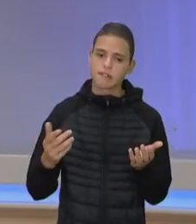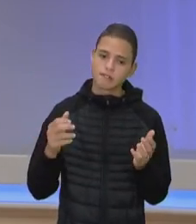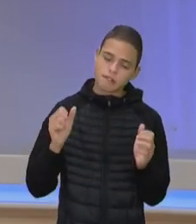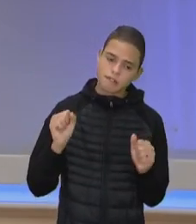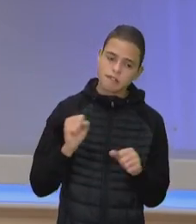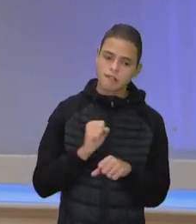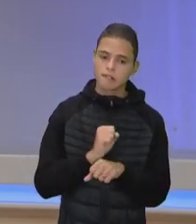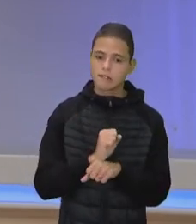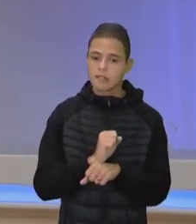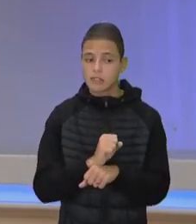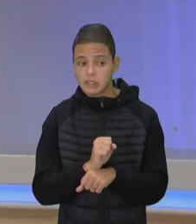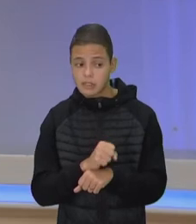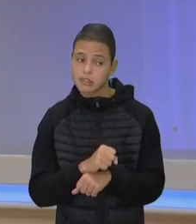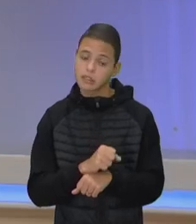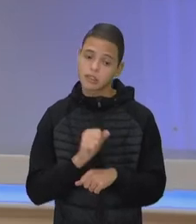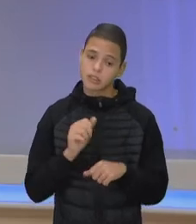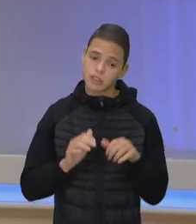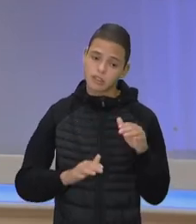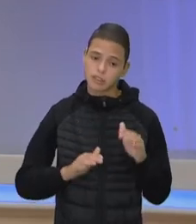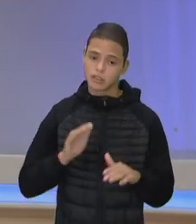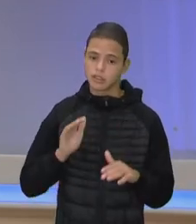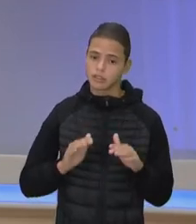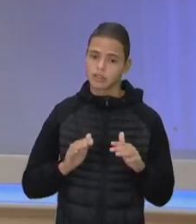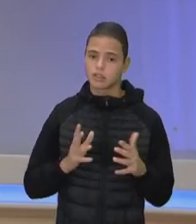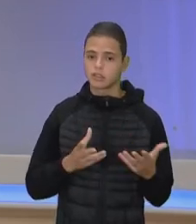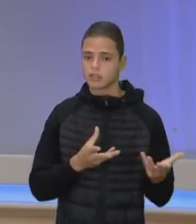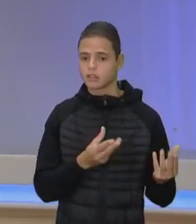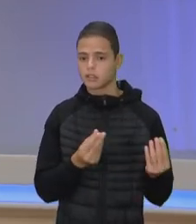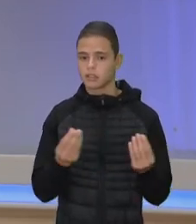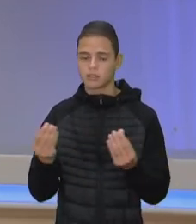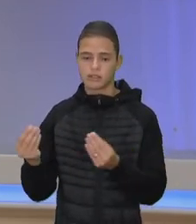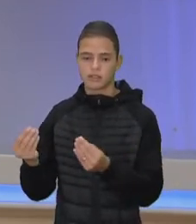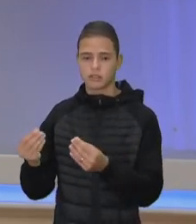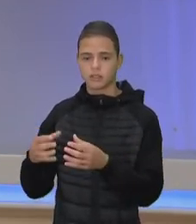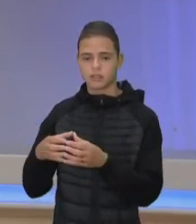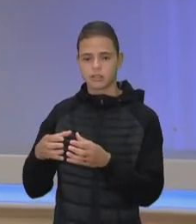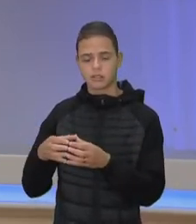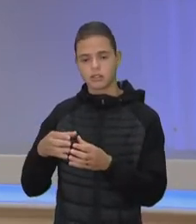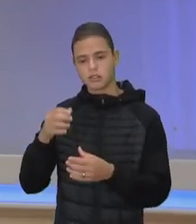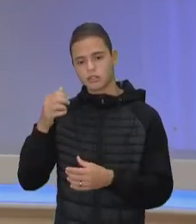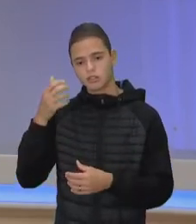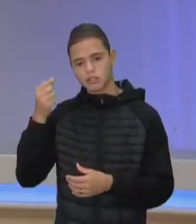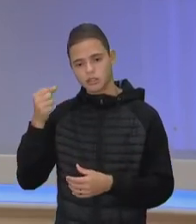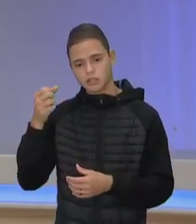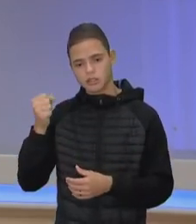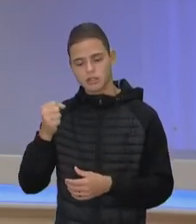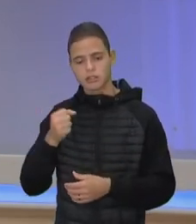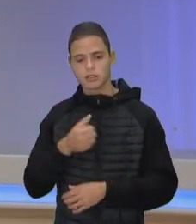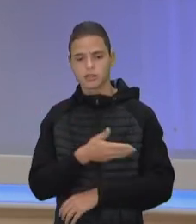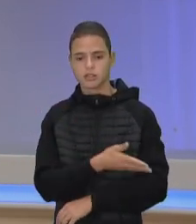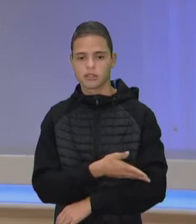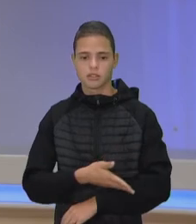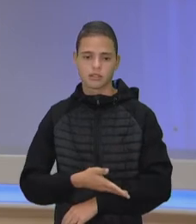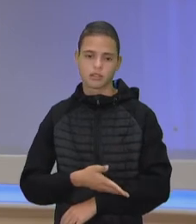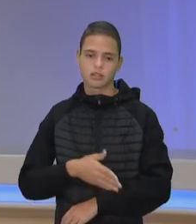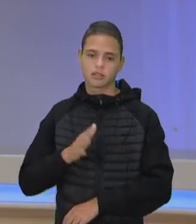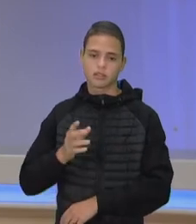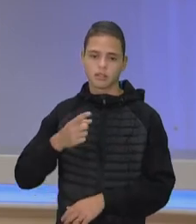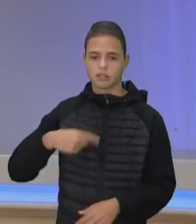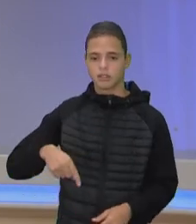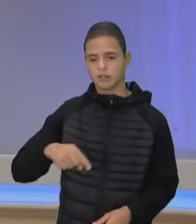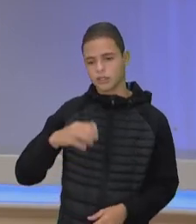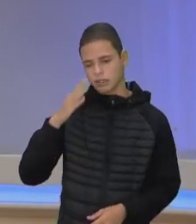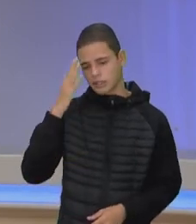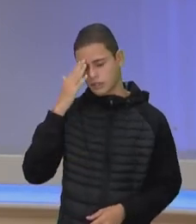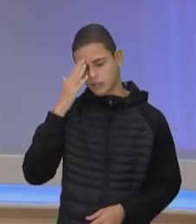poderia também, né? De que a imensa maioria branca tem melhores oportunidades. Mas a gente sabe que